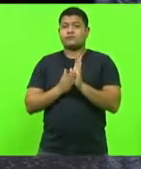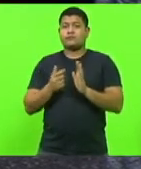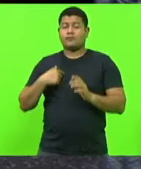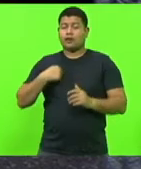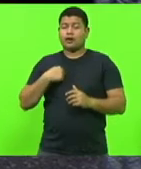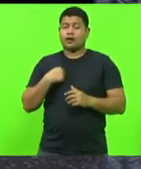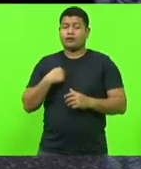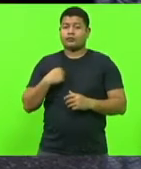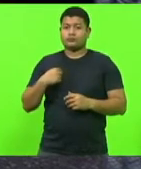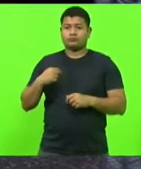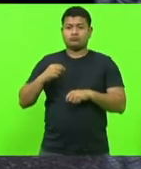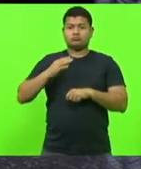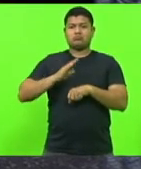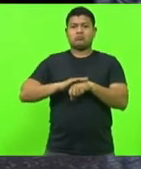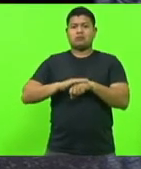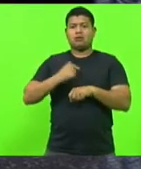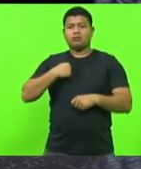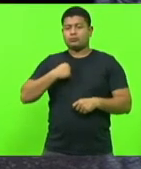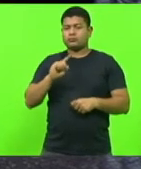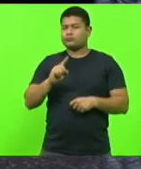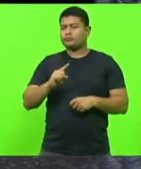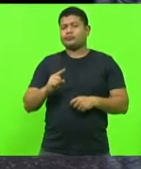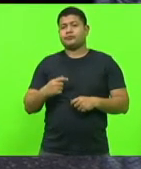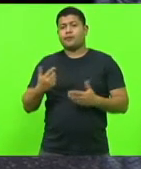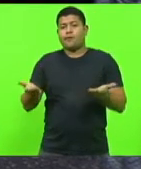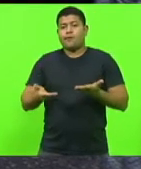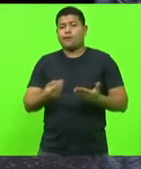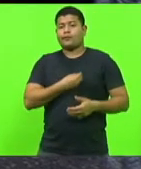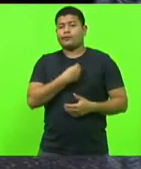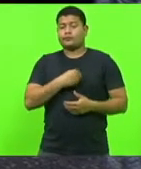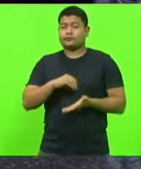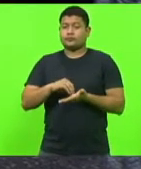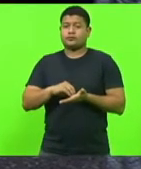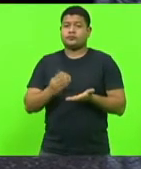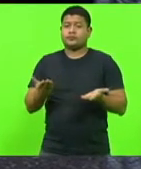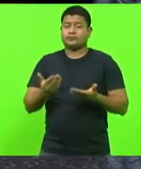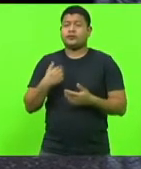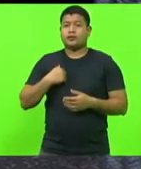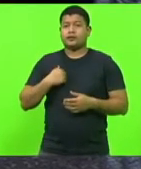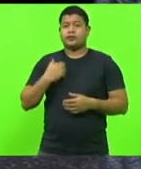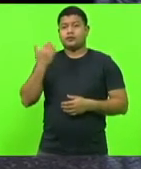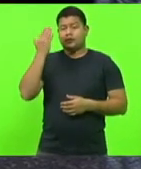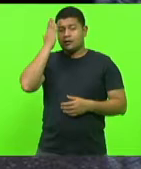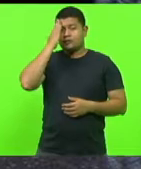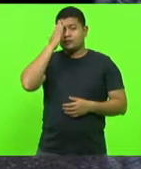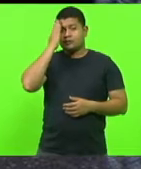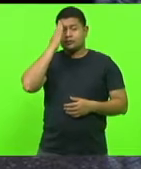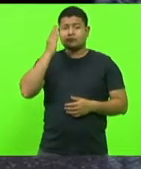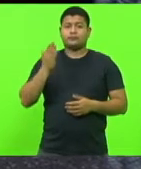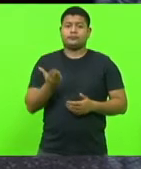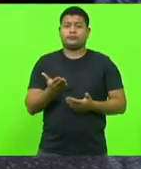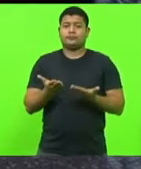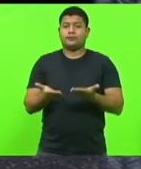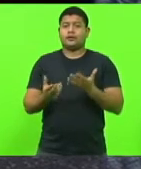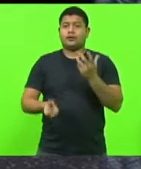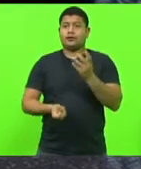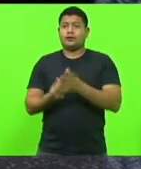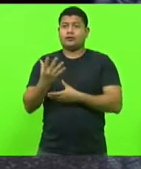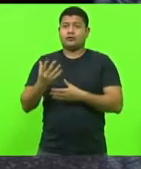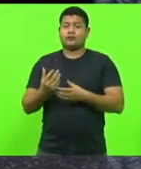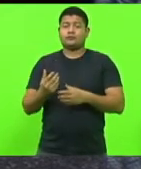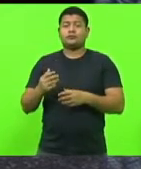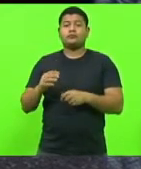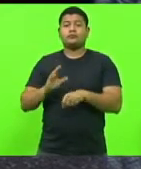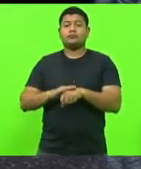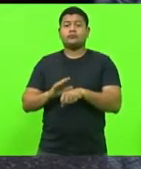aqui, mas que veio, eu sei da origem dessa proposta, veio, inclusive, dos próprios pacientes,